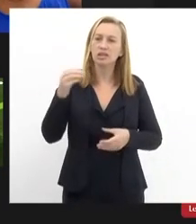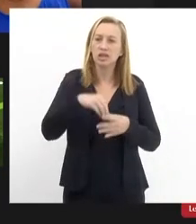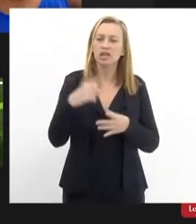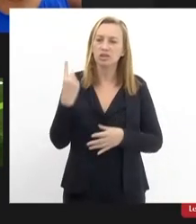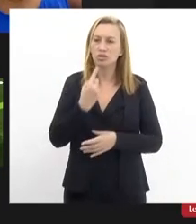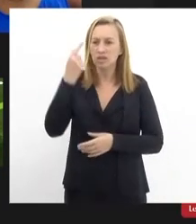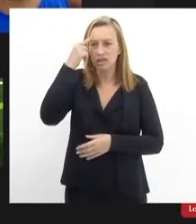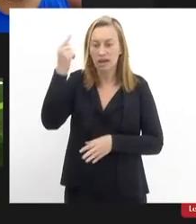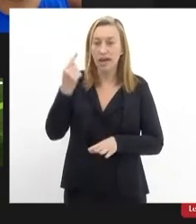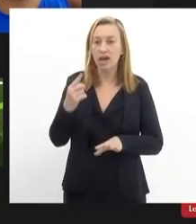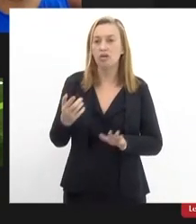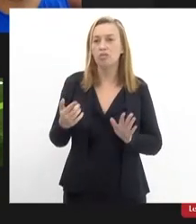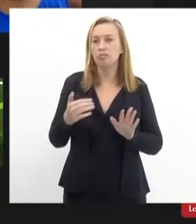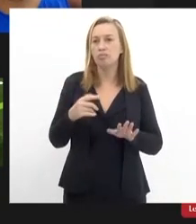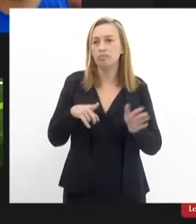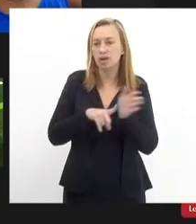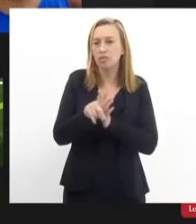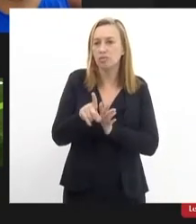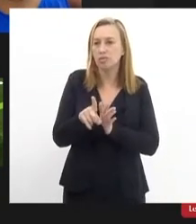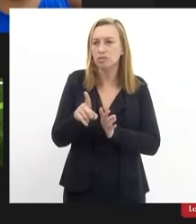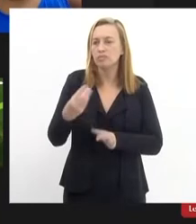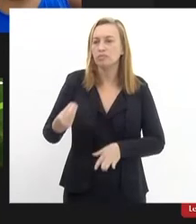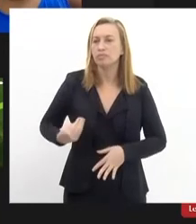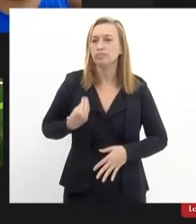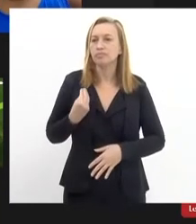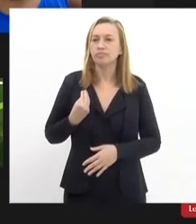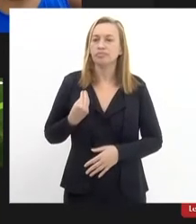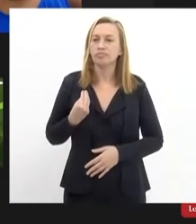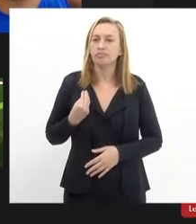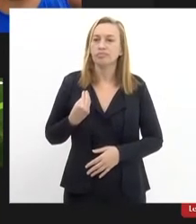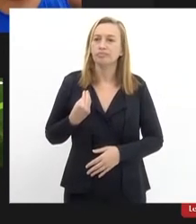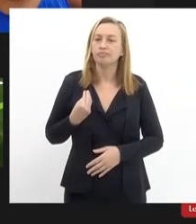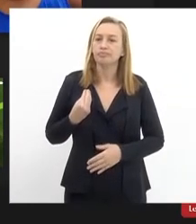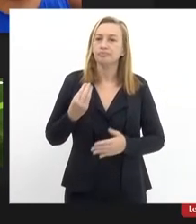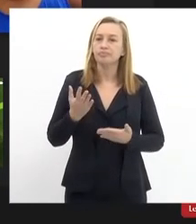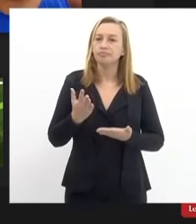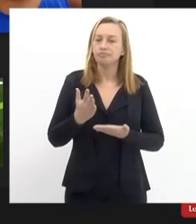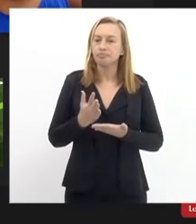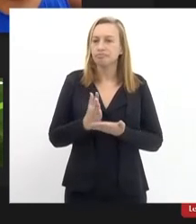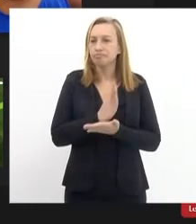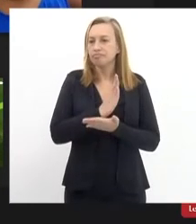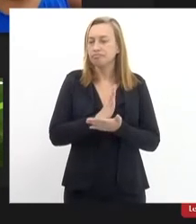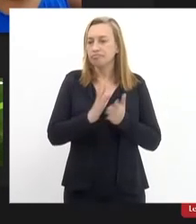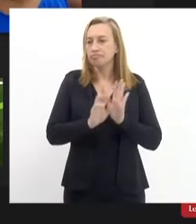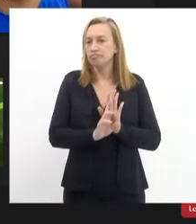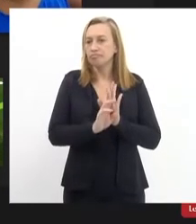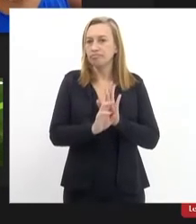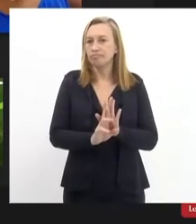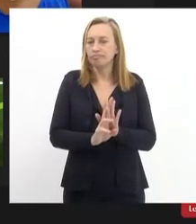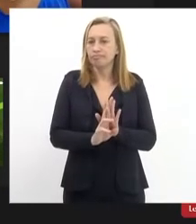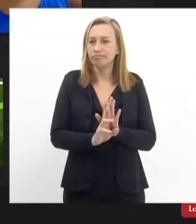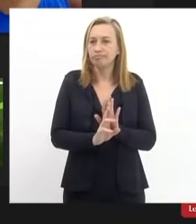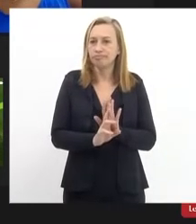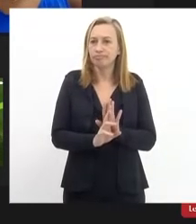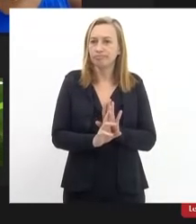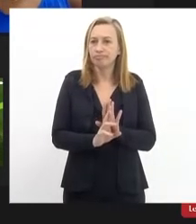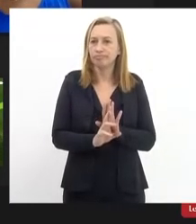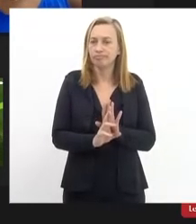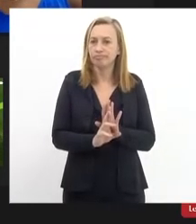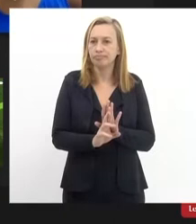pergunto está presente algum representante da